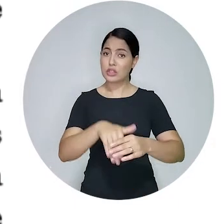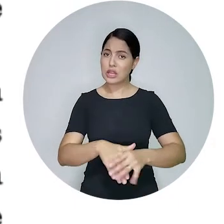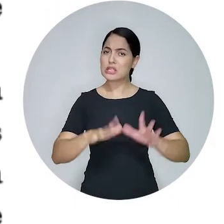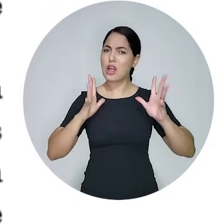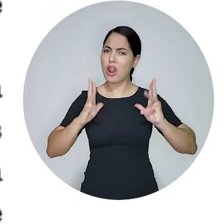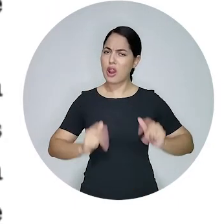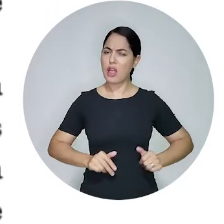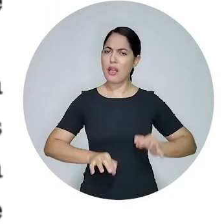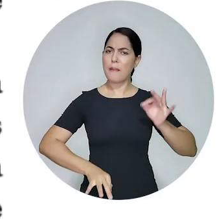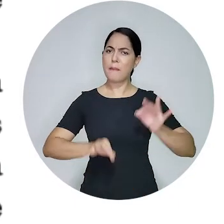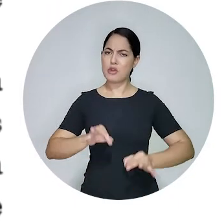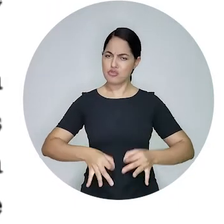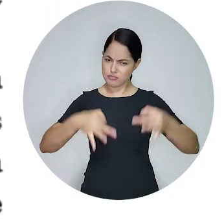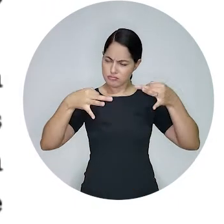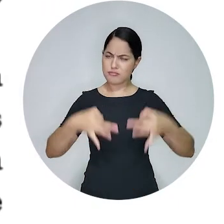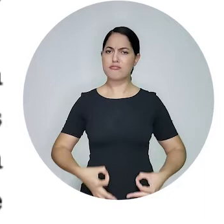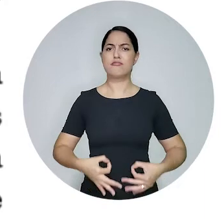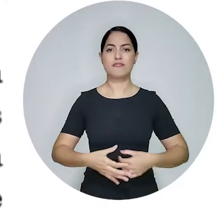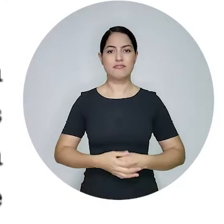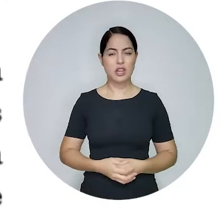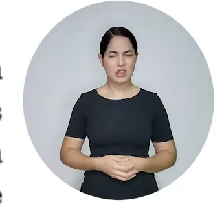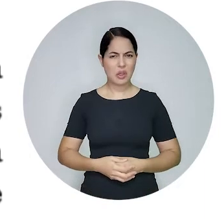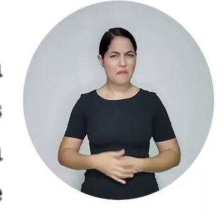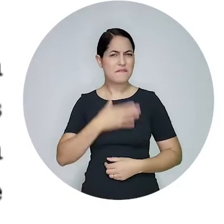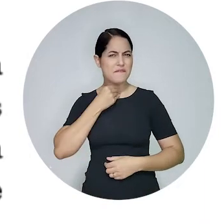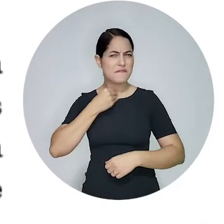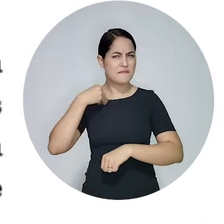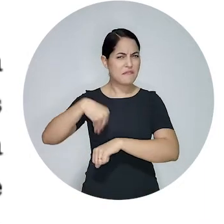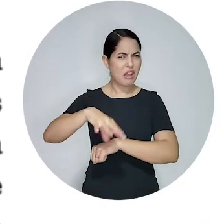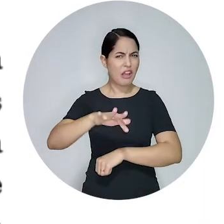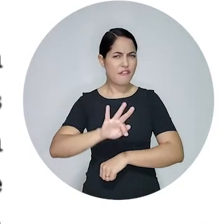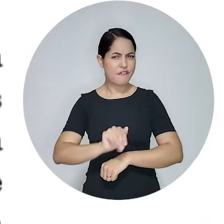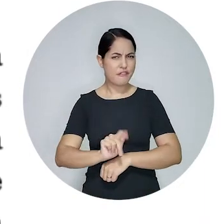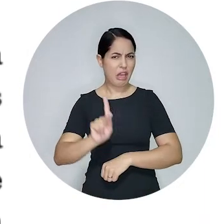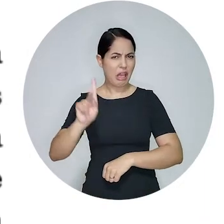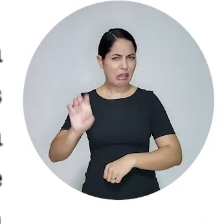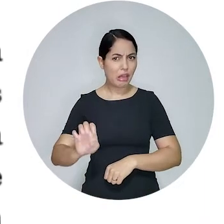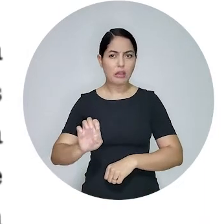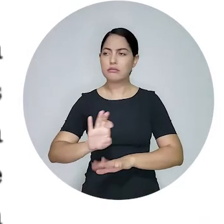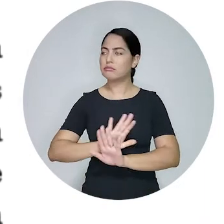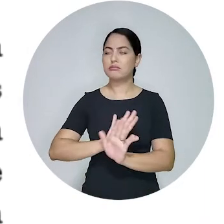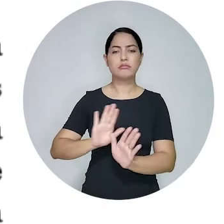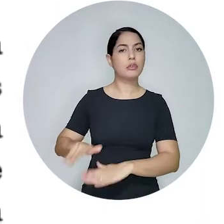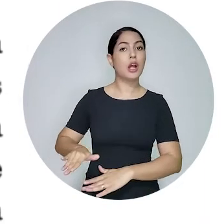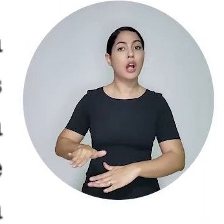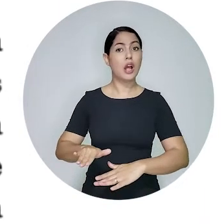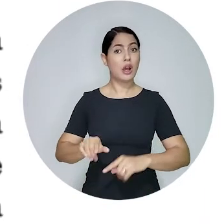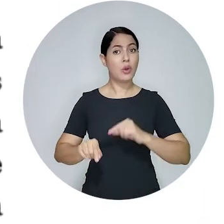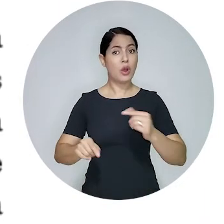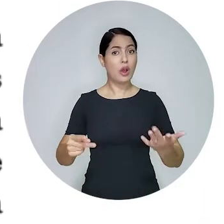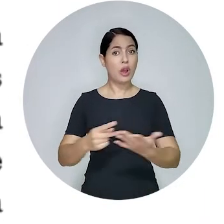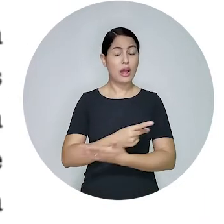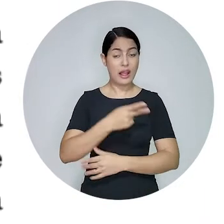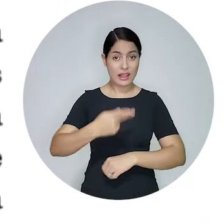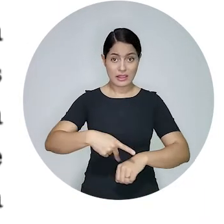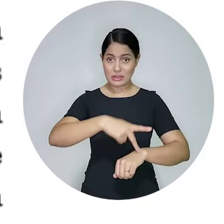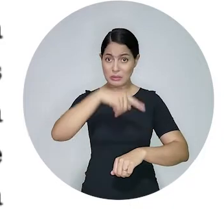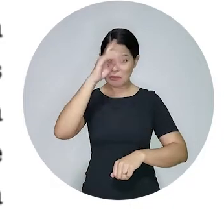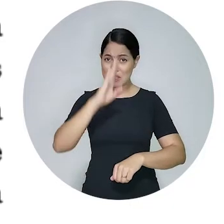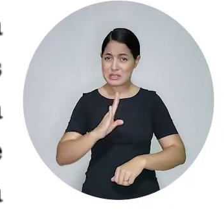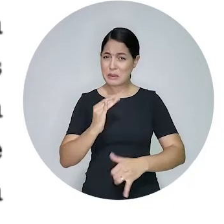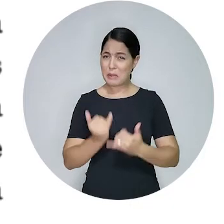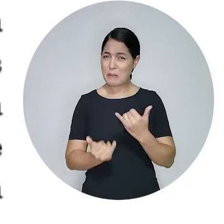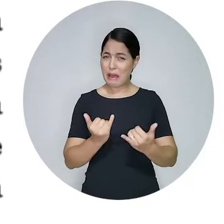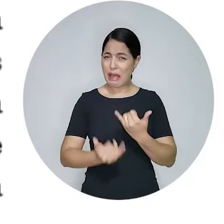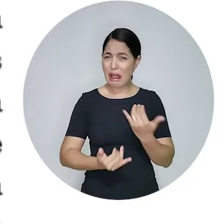justo e honesto, livre dessa grande chaga que são as fake news, fenômeno negativo que vem tentando se acomodar no